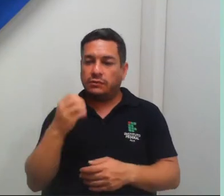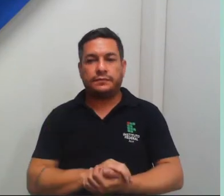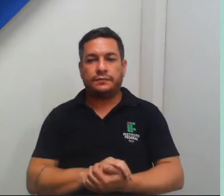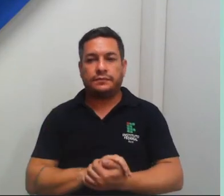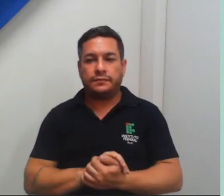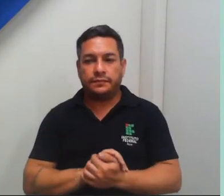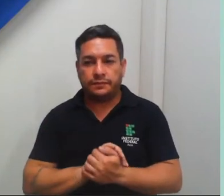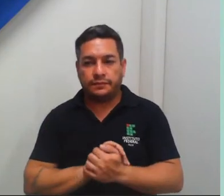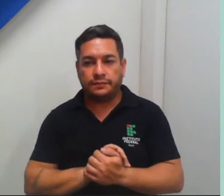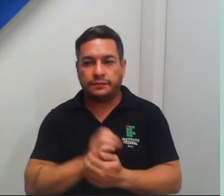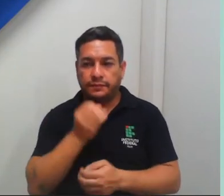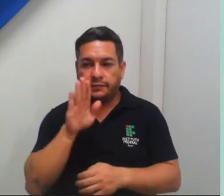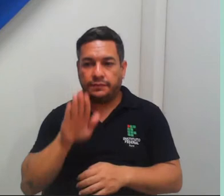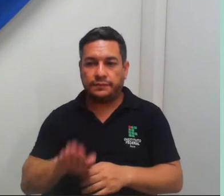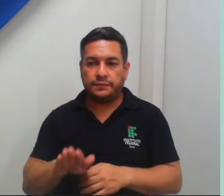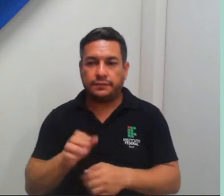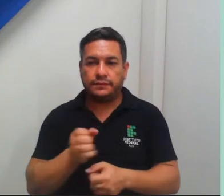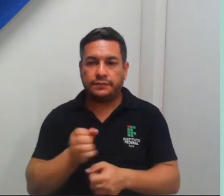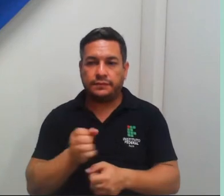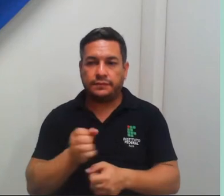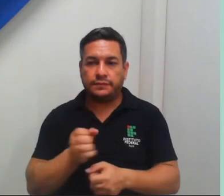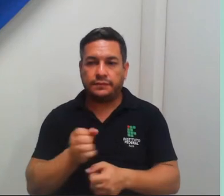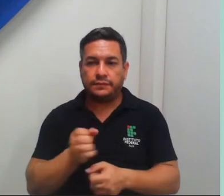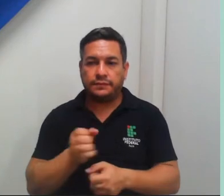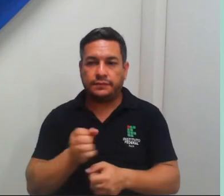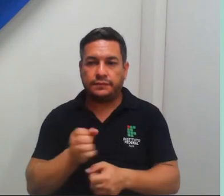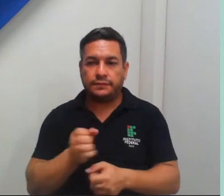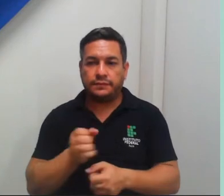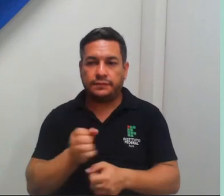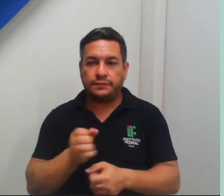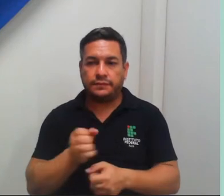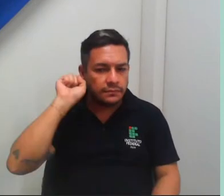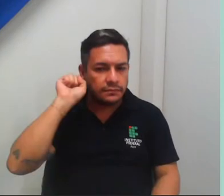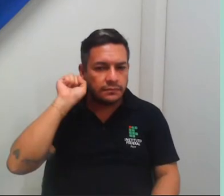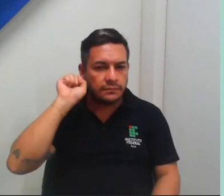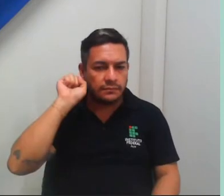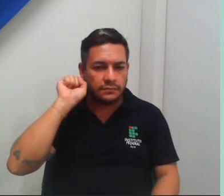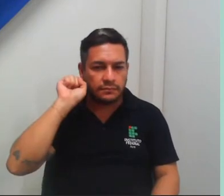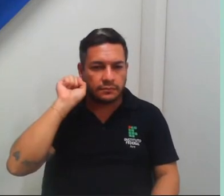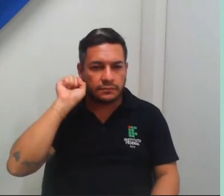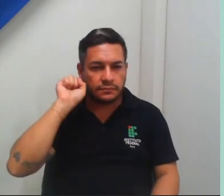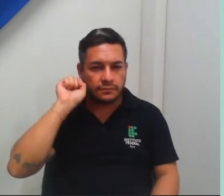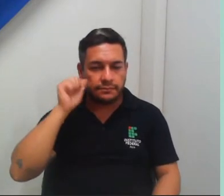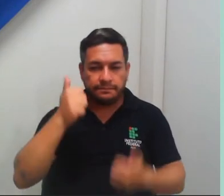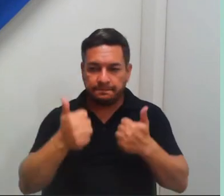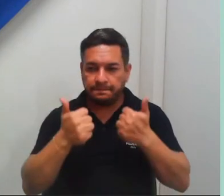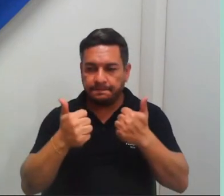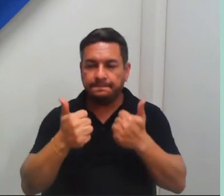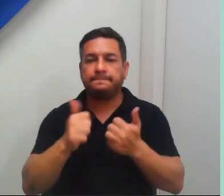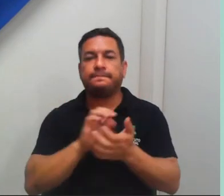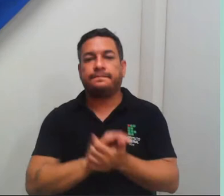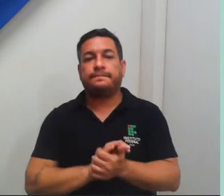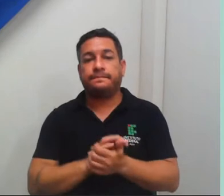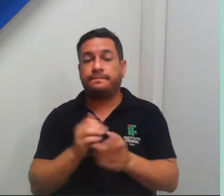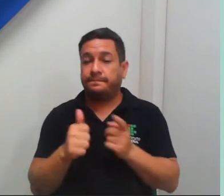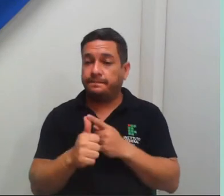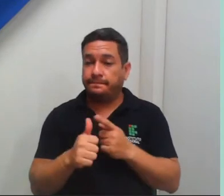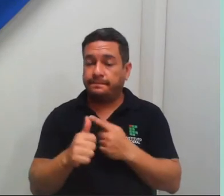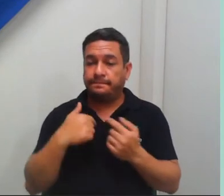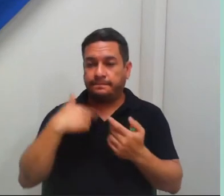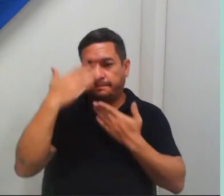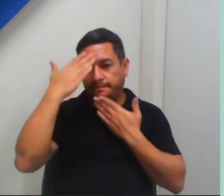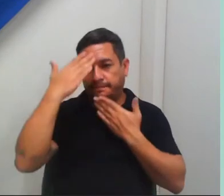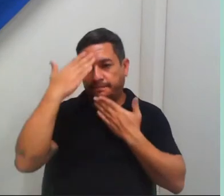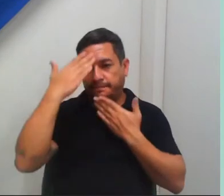Boa tarde, vocês me escutam? Tá bom. Sim. Primeiramente, eu agradeço pelo